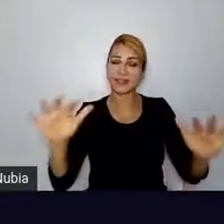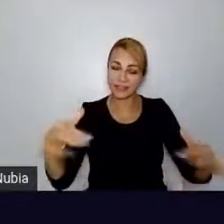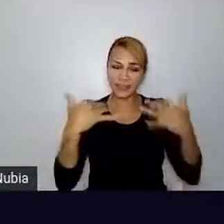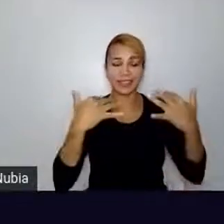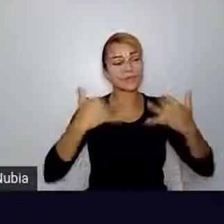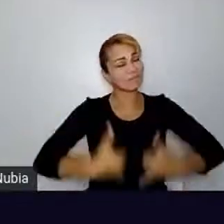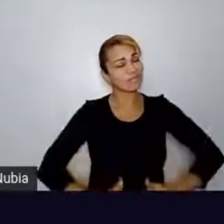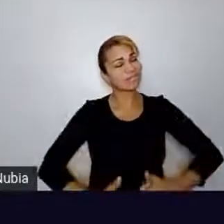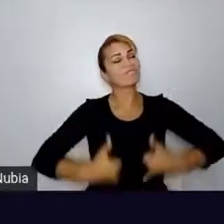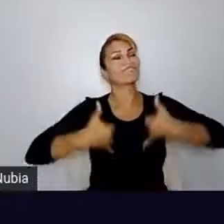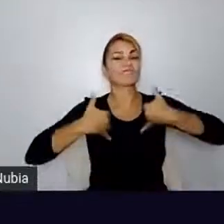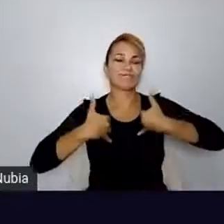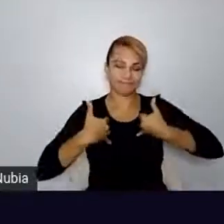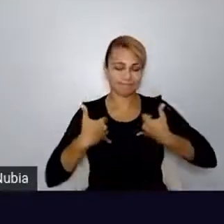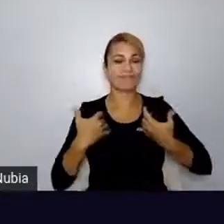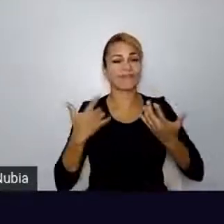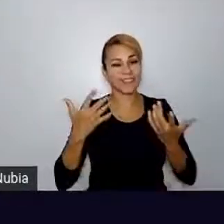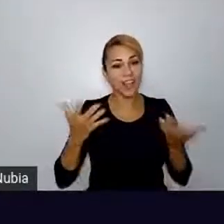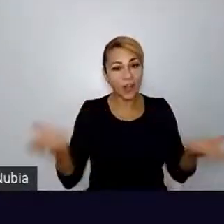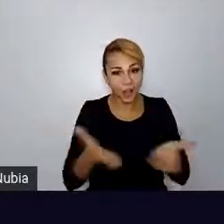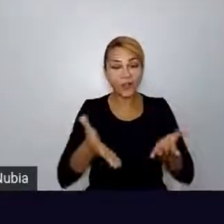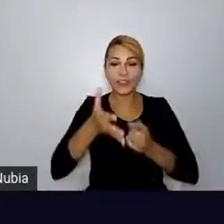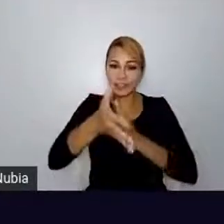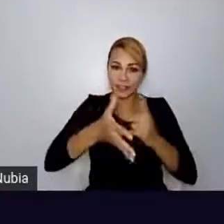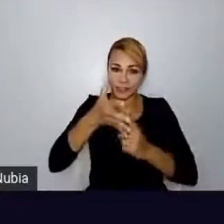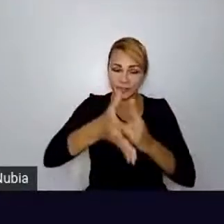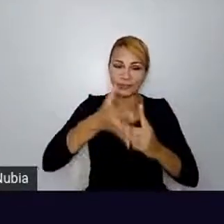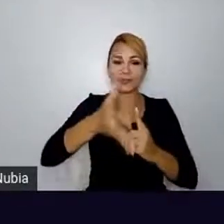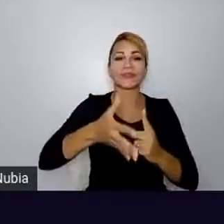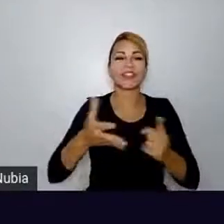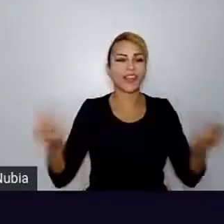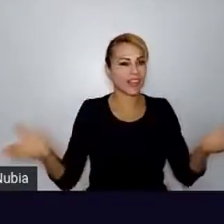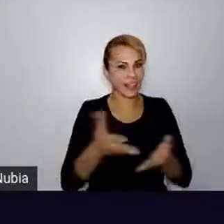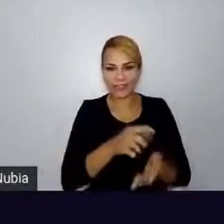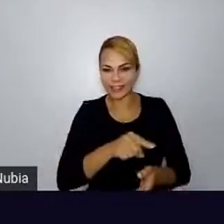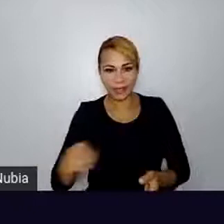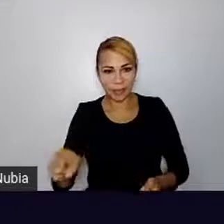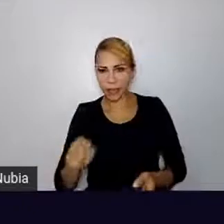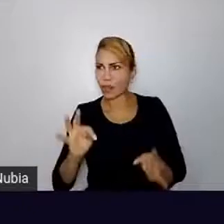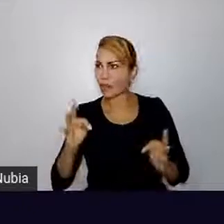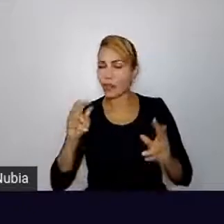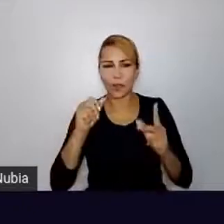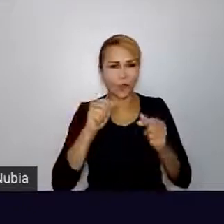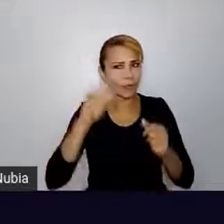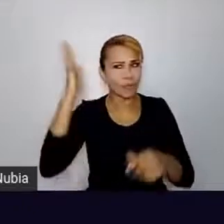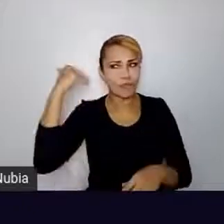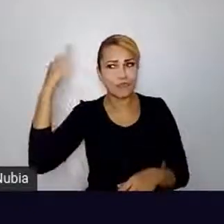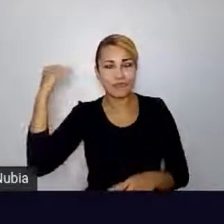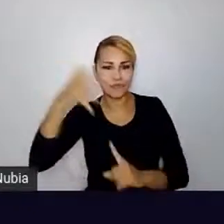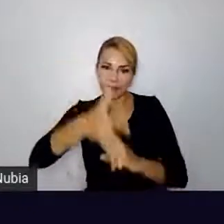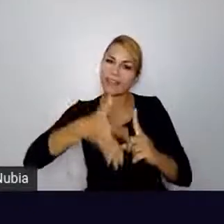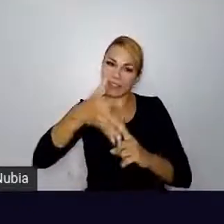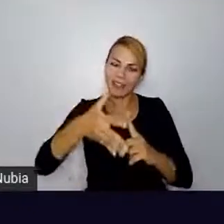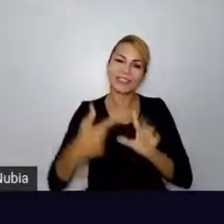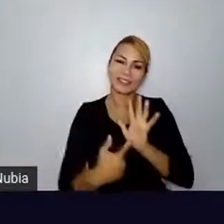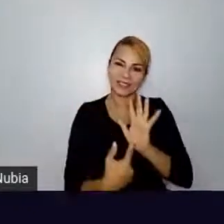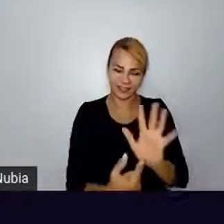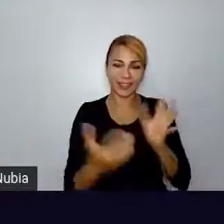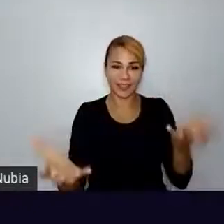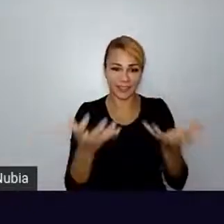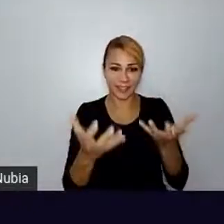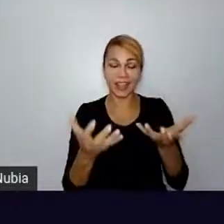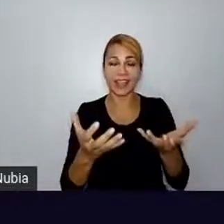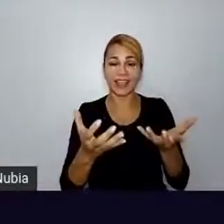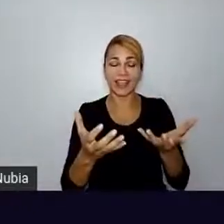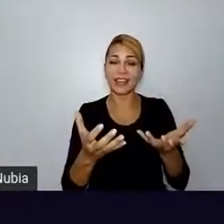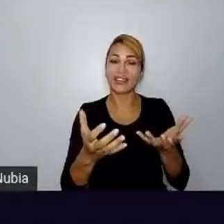de ser uma das keynotes. Essa semana só teve Fera apresentando. E eu quero dizer que a organização